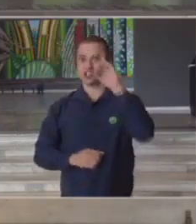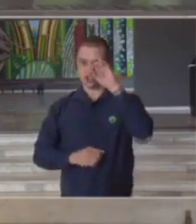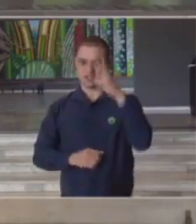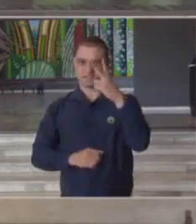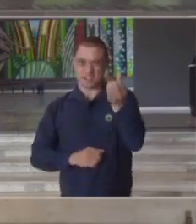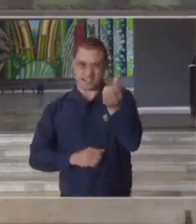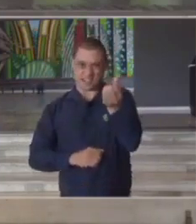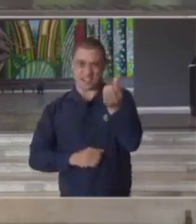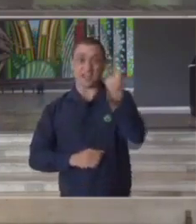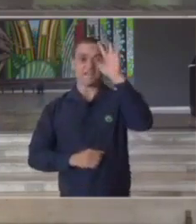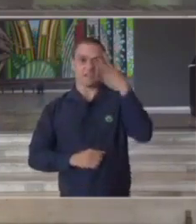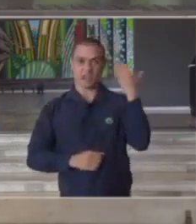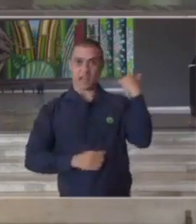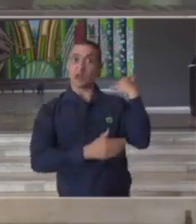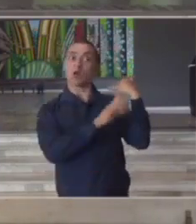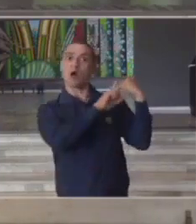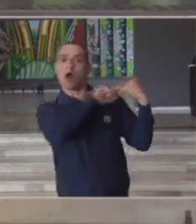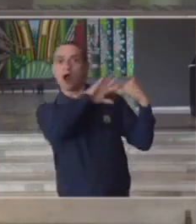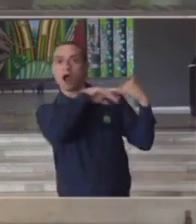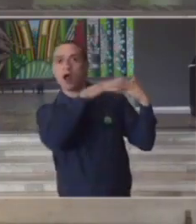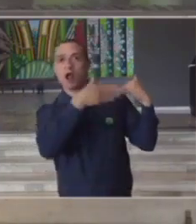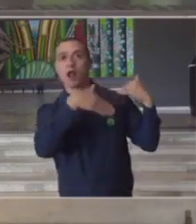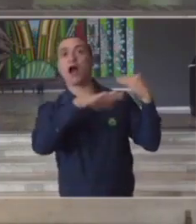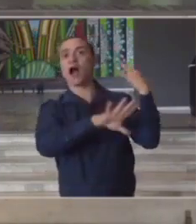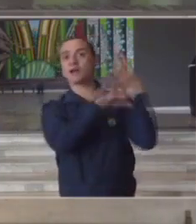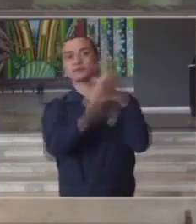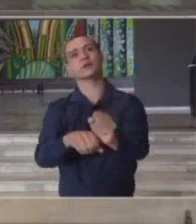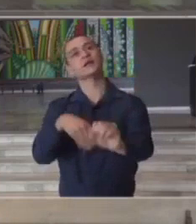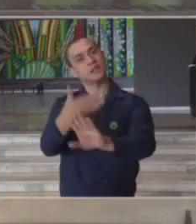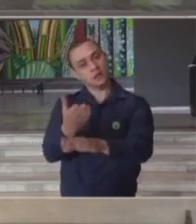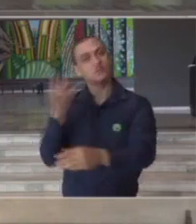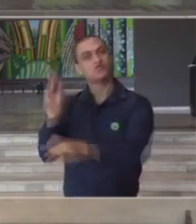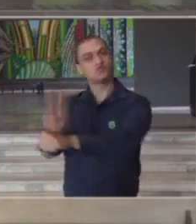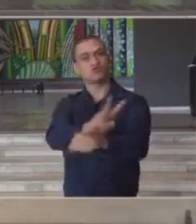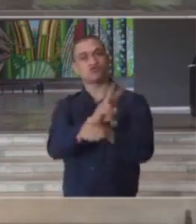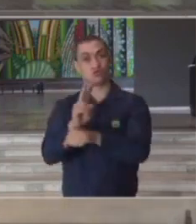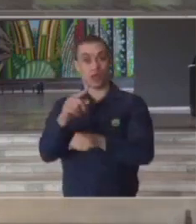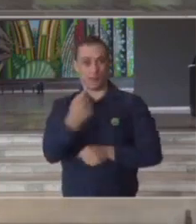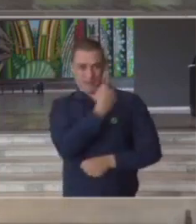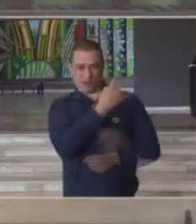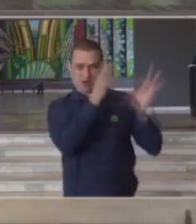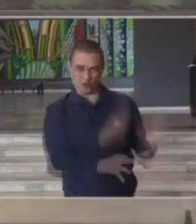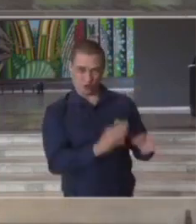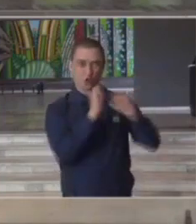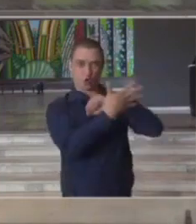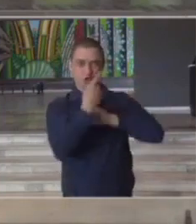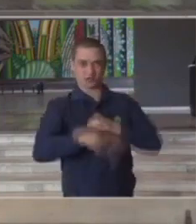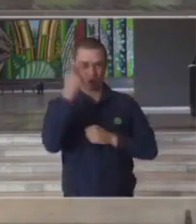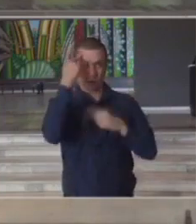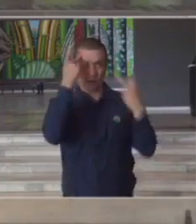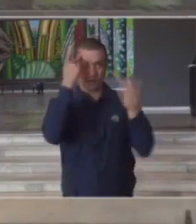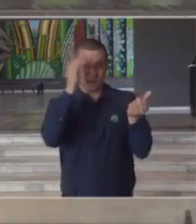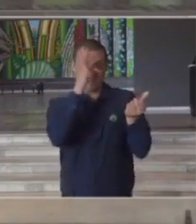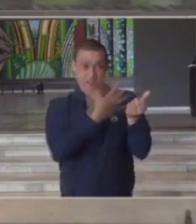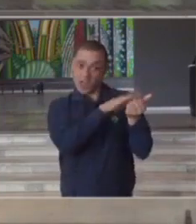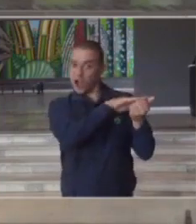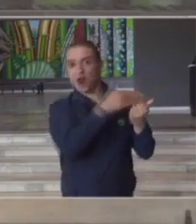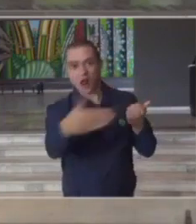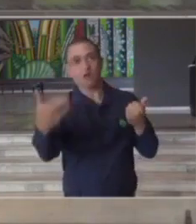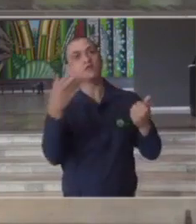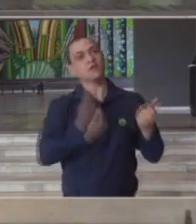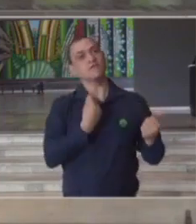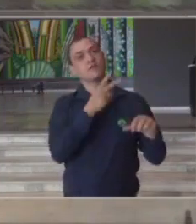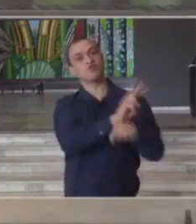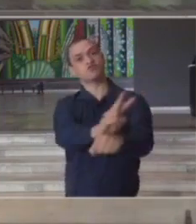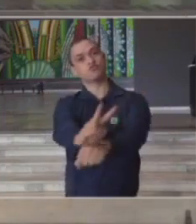26 de fevereiro quando tivemos o primeiro caso confirmado de coronavírus aqui em São